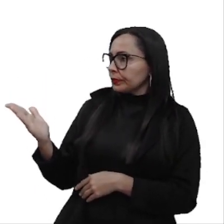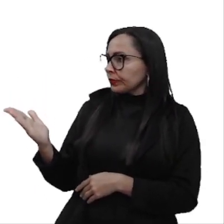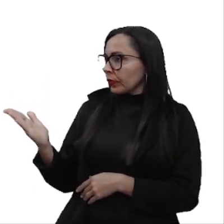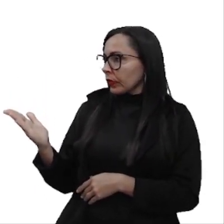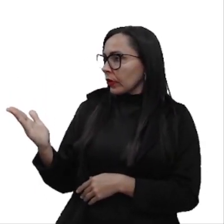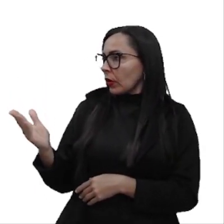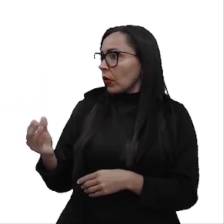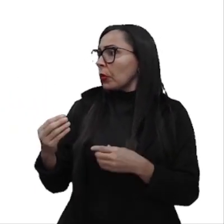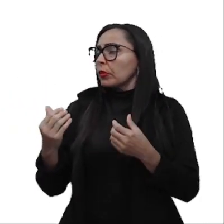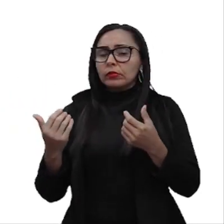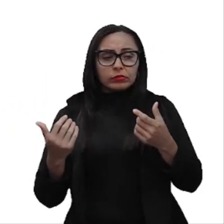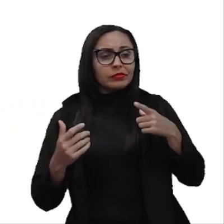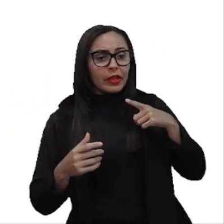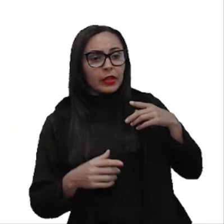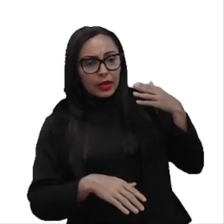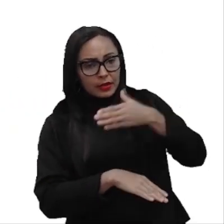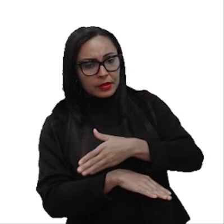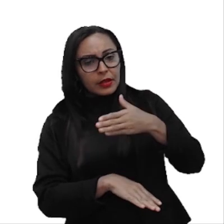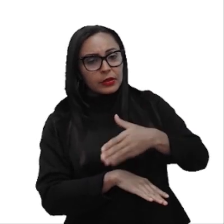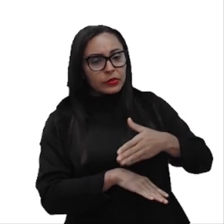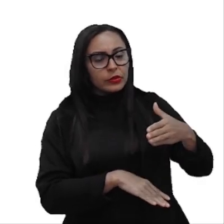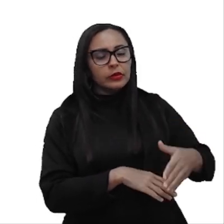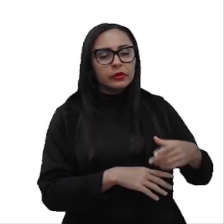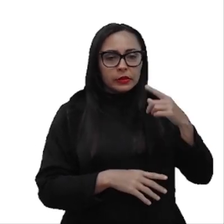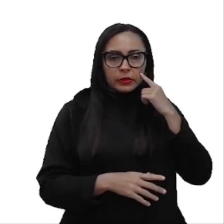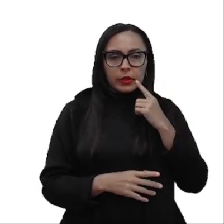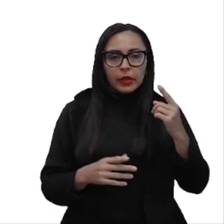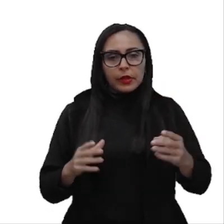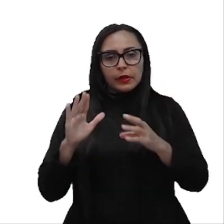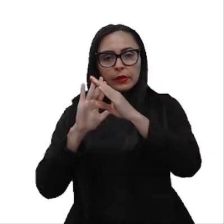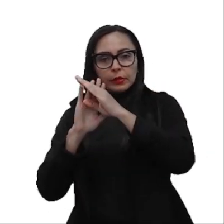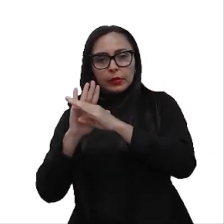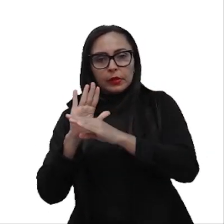É um programa voltado para desenvolver o web.